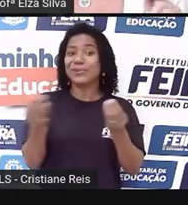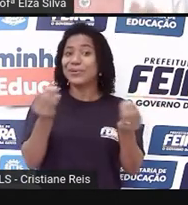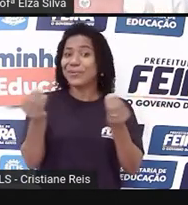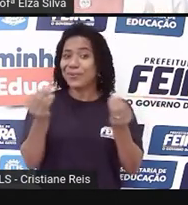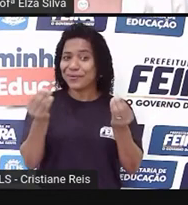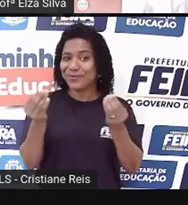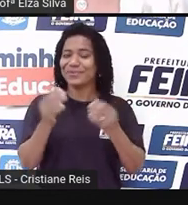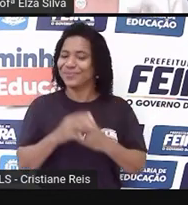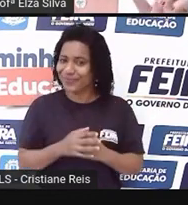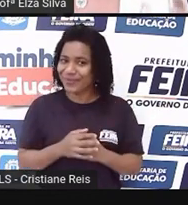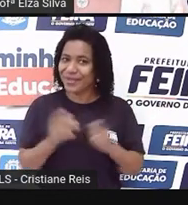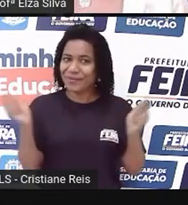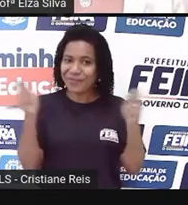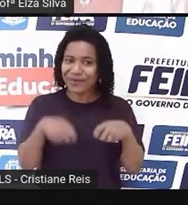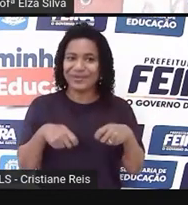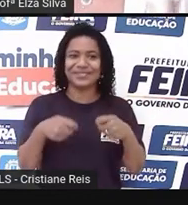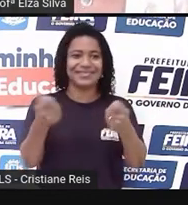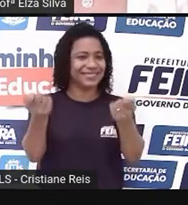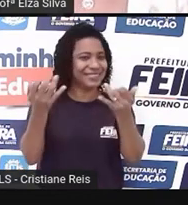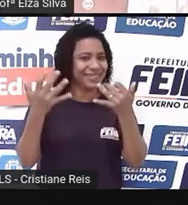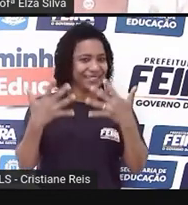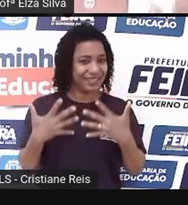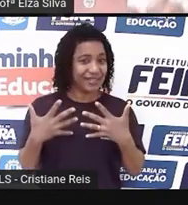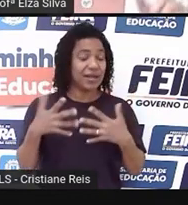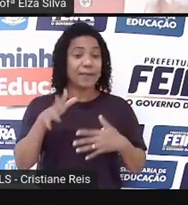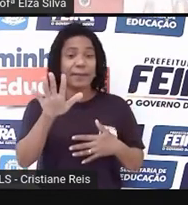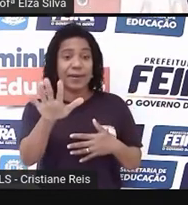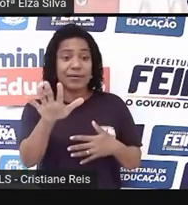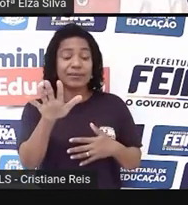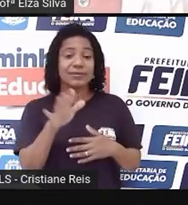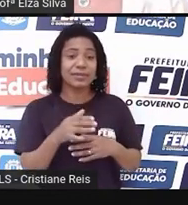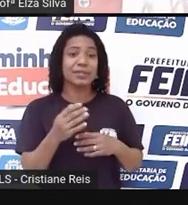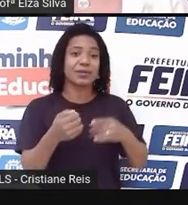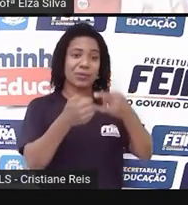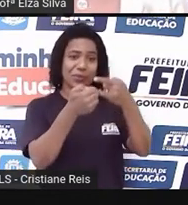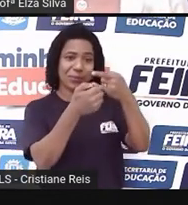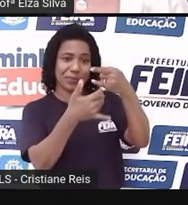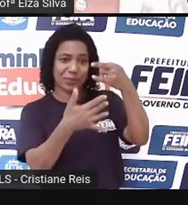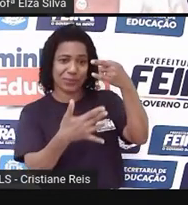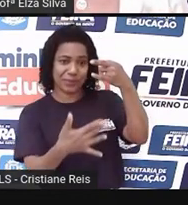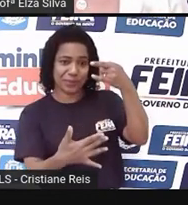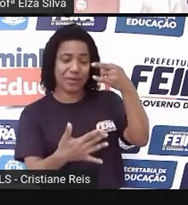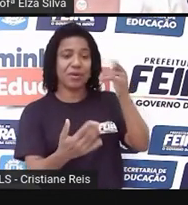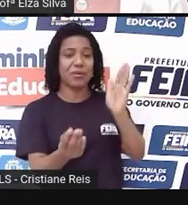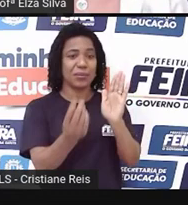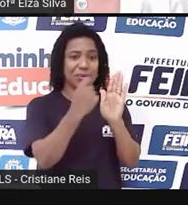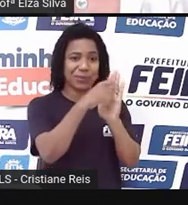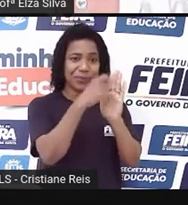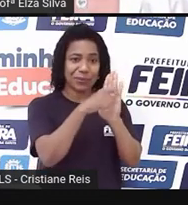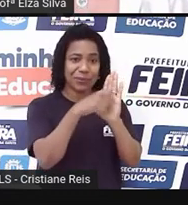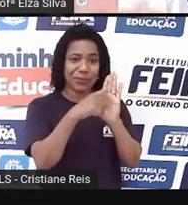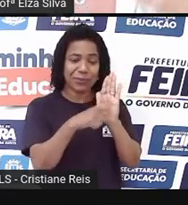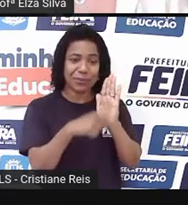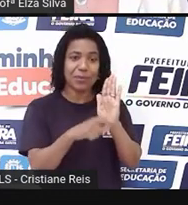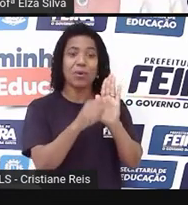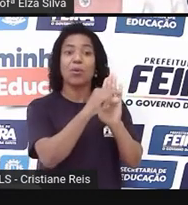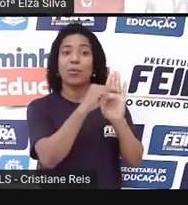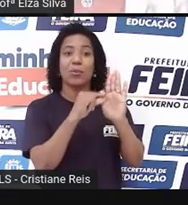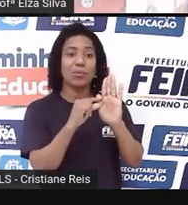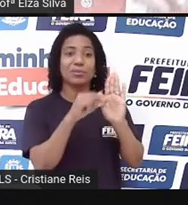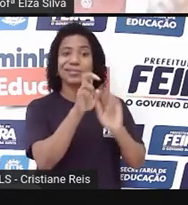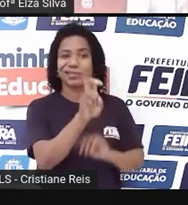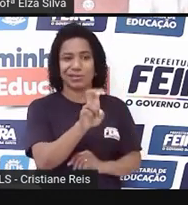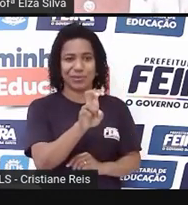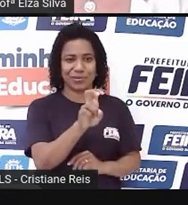Caso você opte por escrever um comentário. Não ultrapasse o número de cinco linhas. Mas se você, de repente,